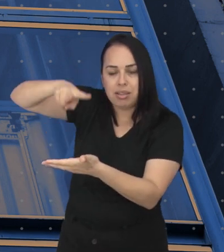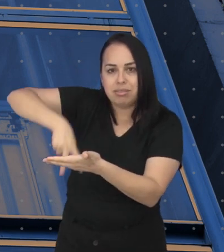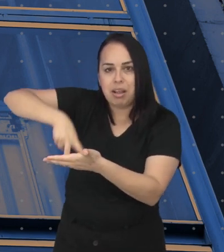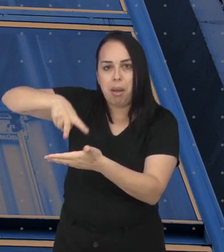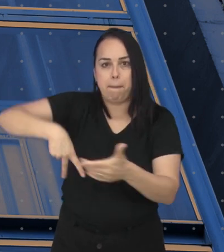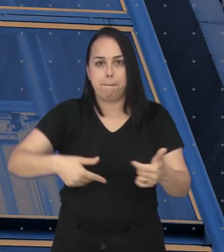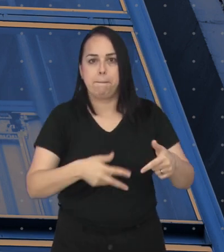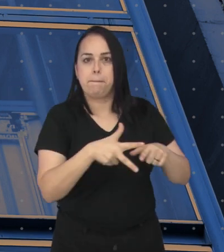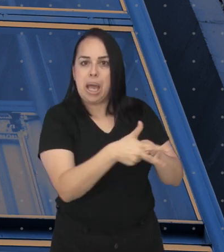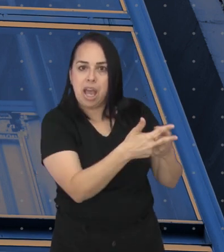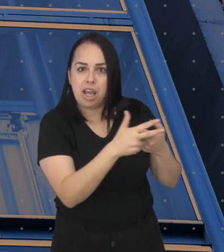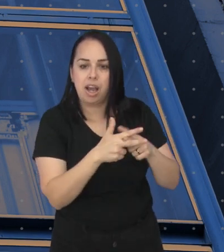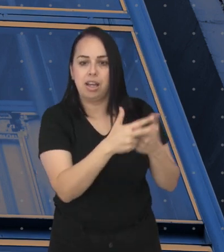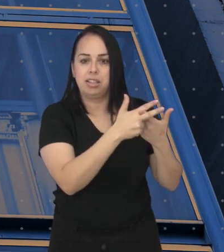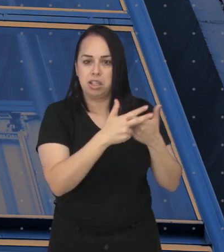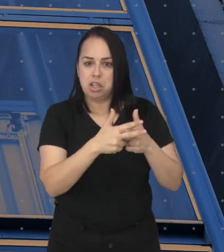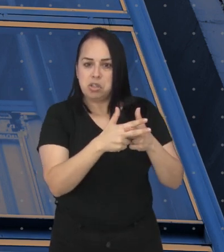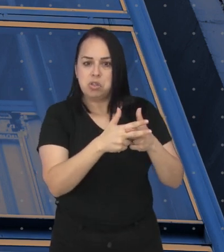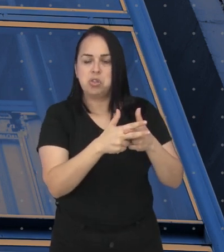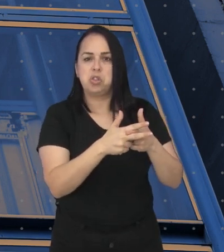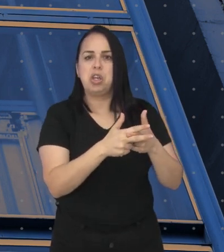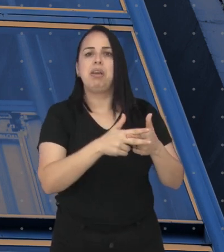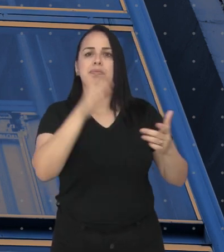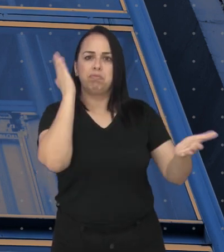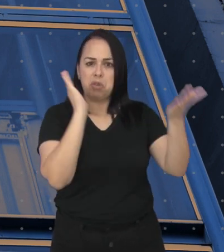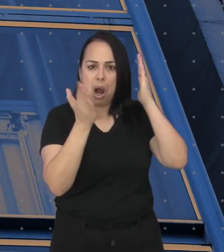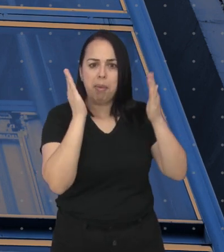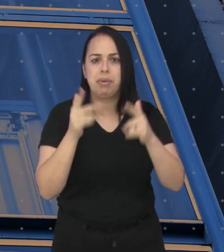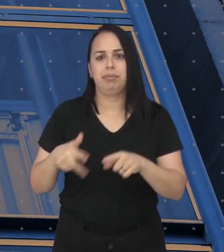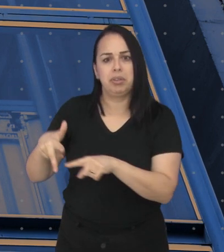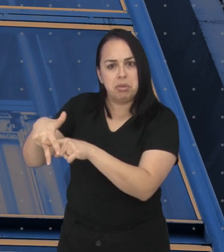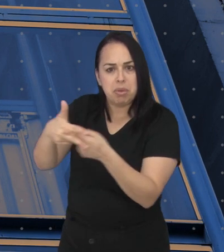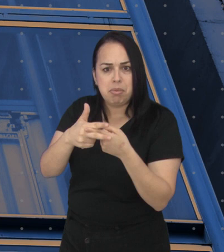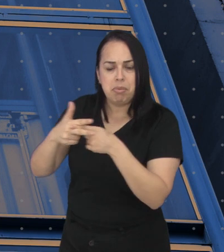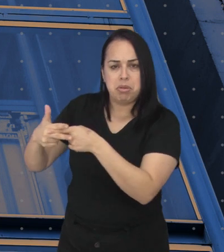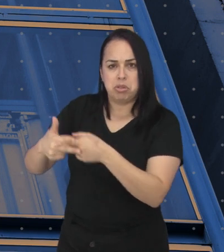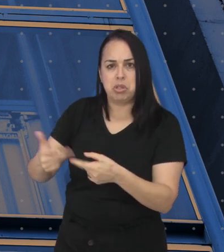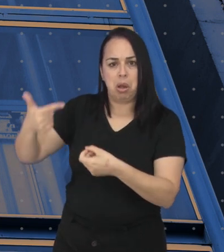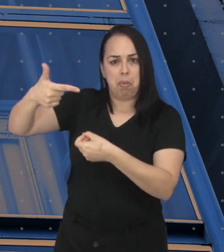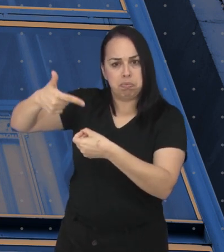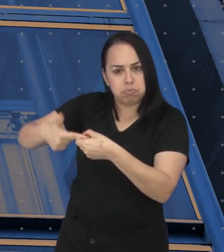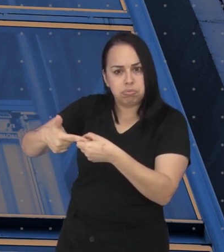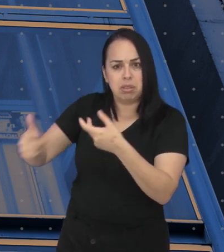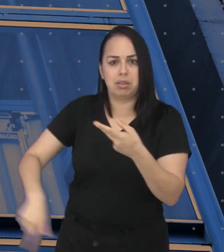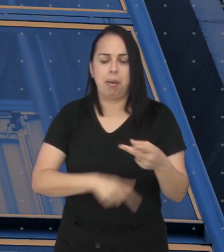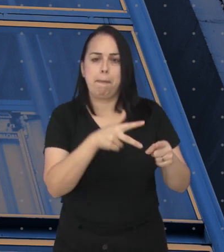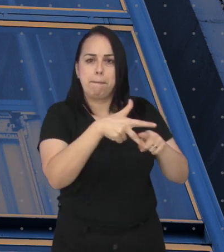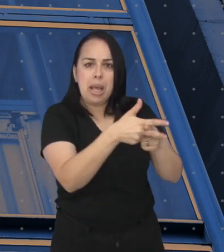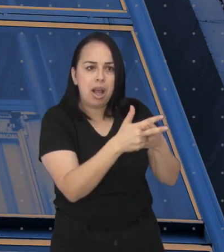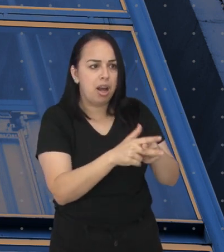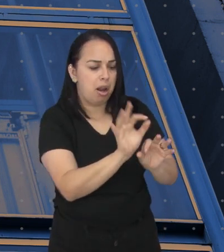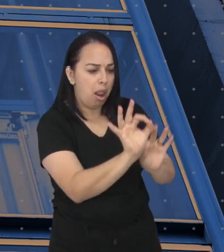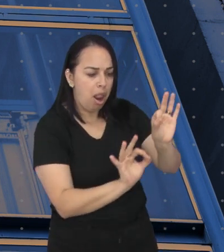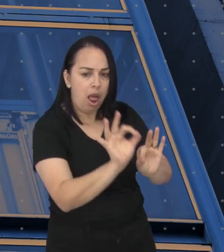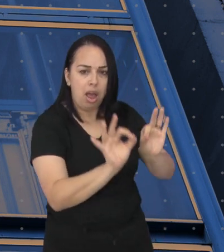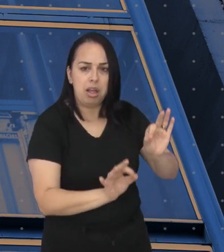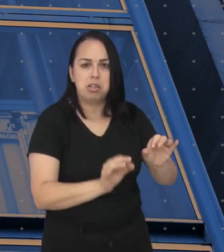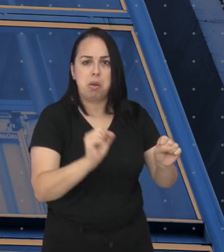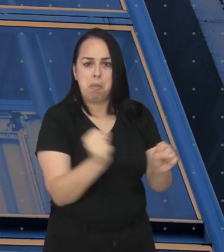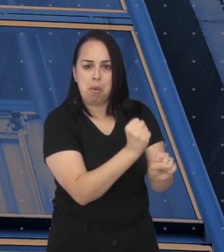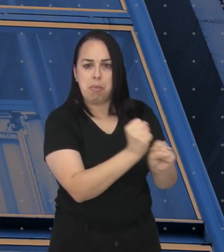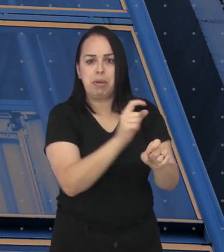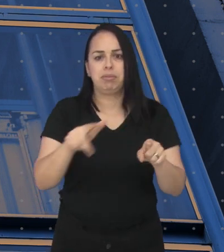mecânico de bombas, mecânico de manutenção de veículos pesados, mecânico de motor a diesel, mecânico montador,